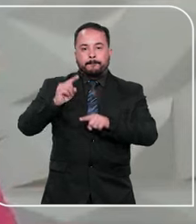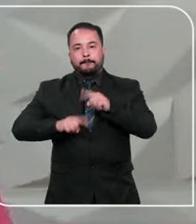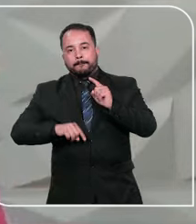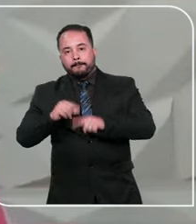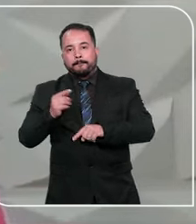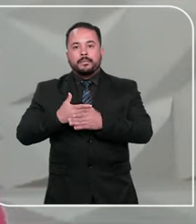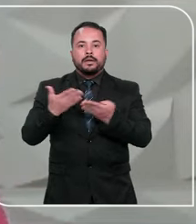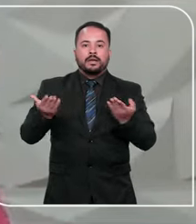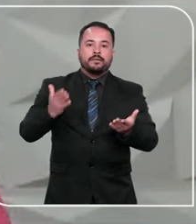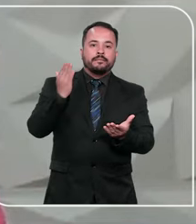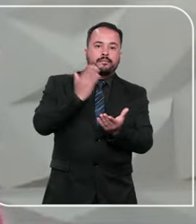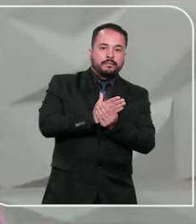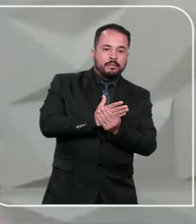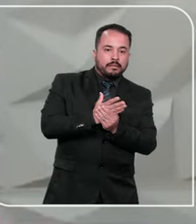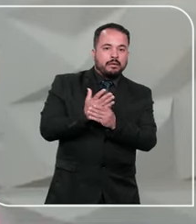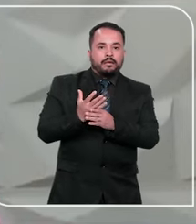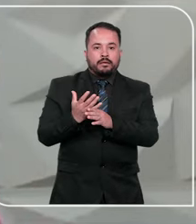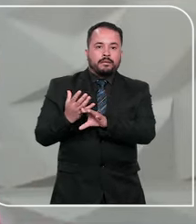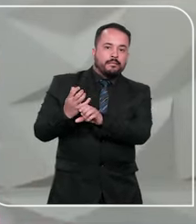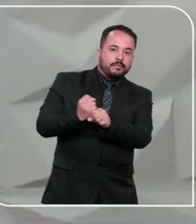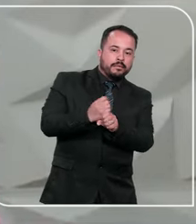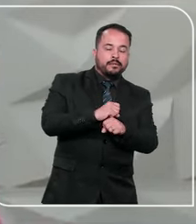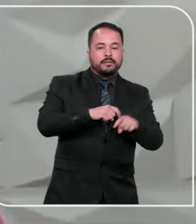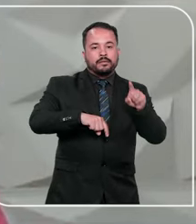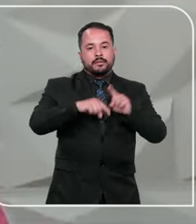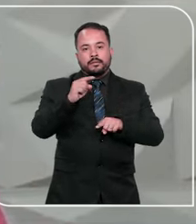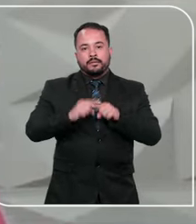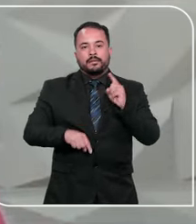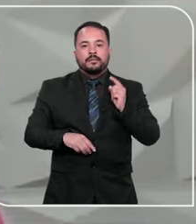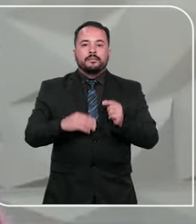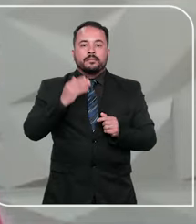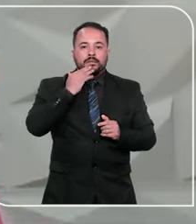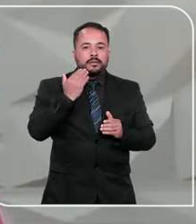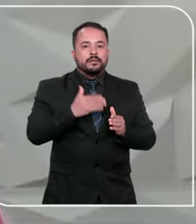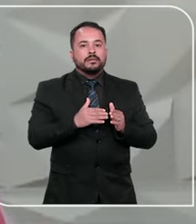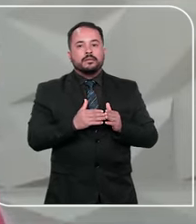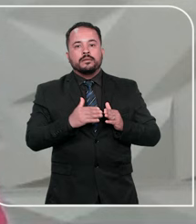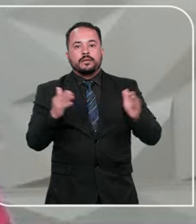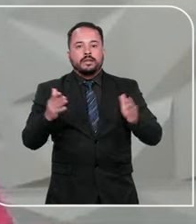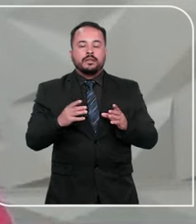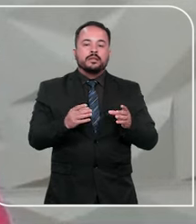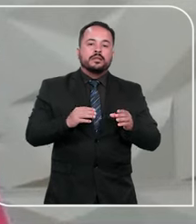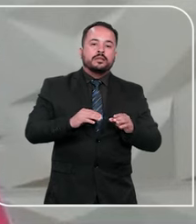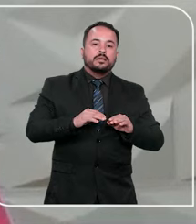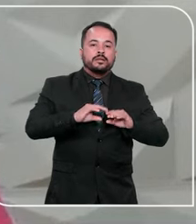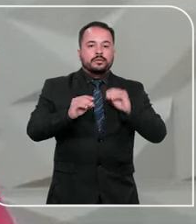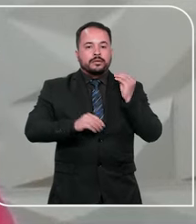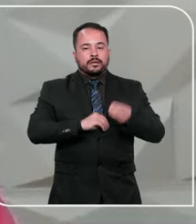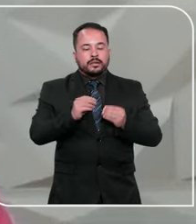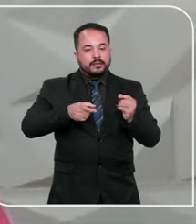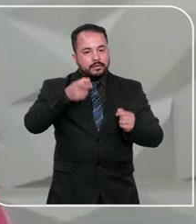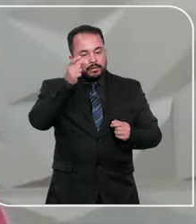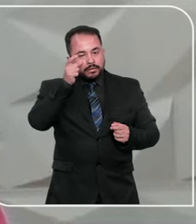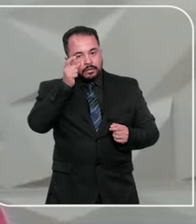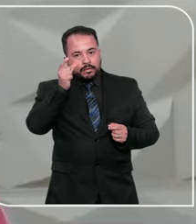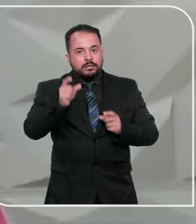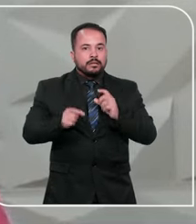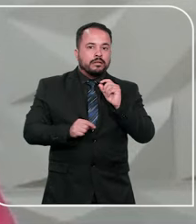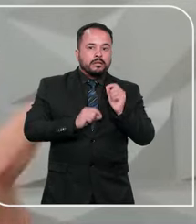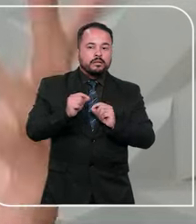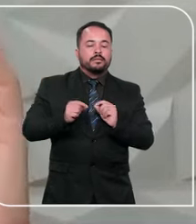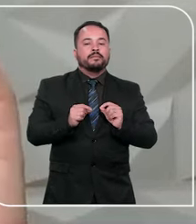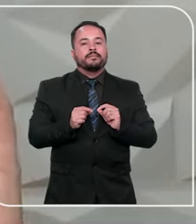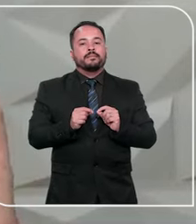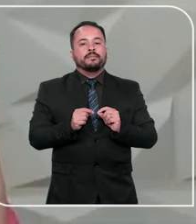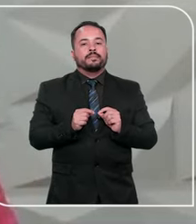patrimonial. O inventário possui algumas etapas, pedido de abertura, primeiras declarações, citação dos interessados,